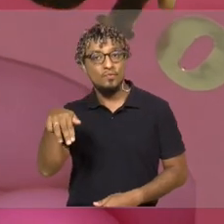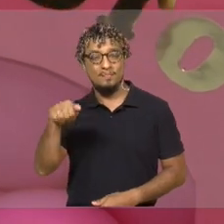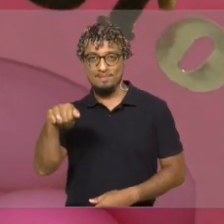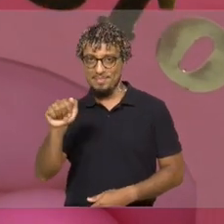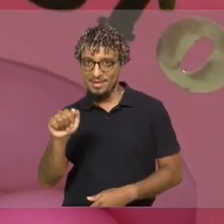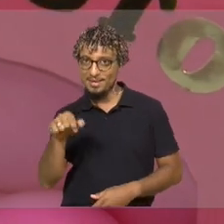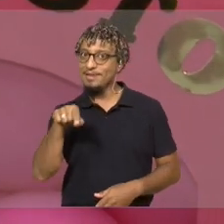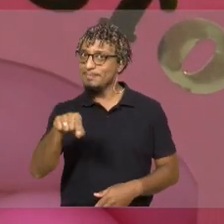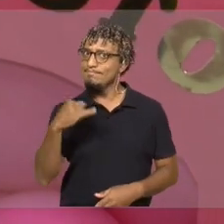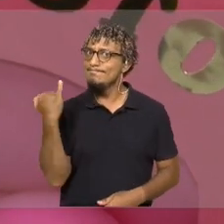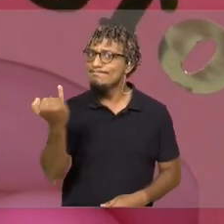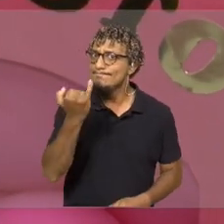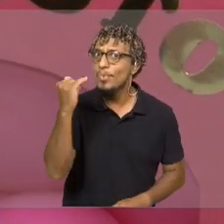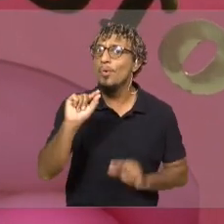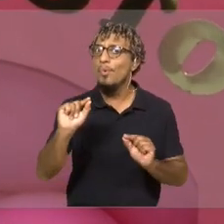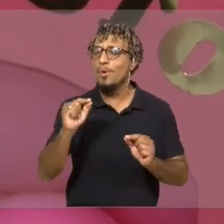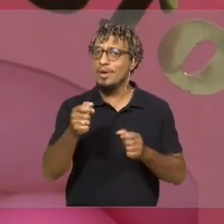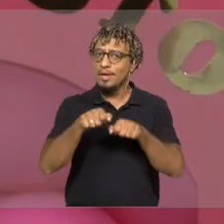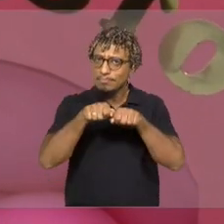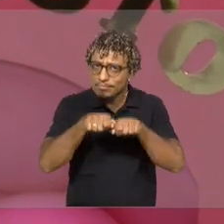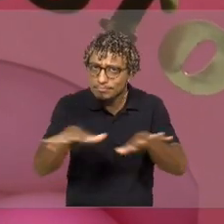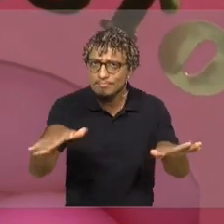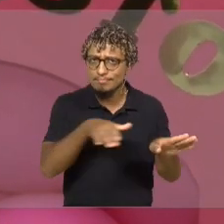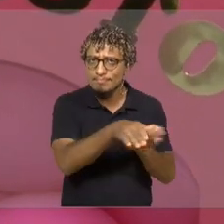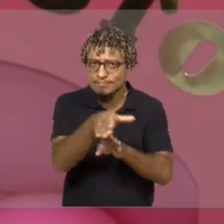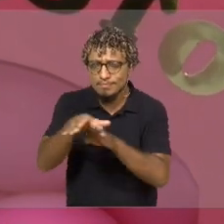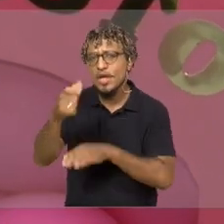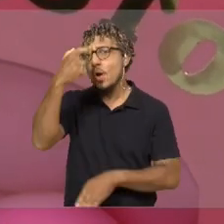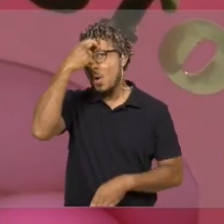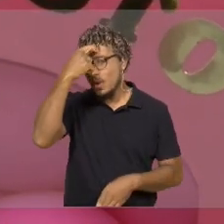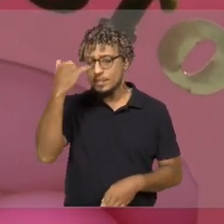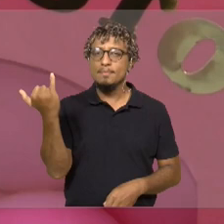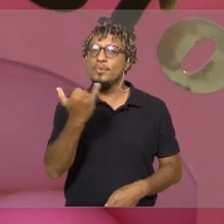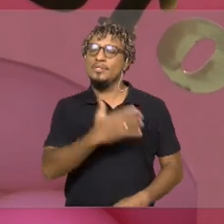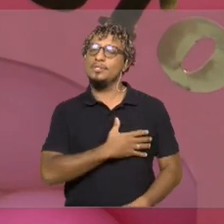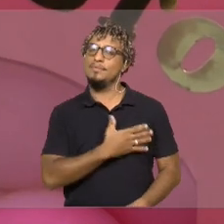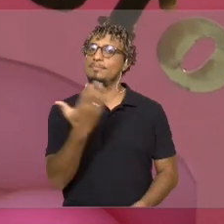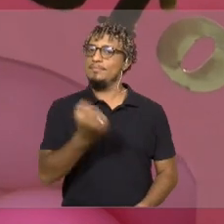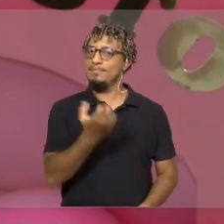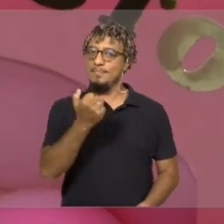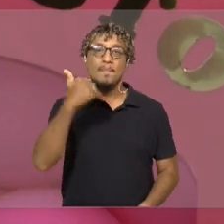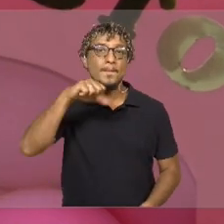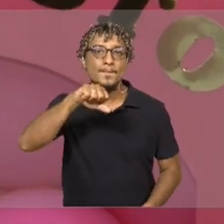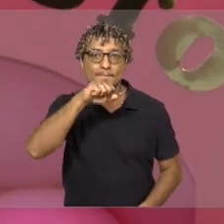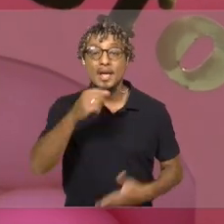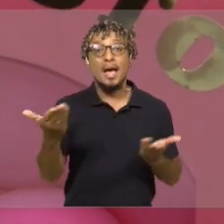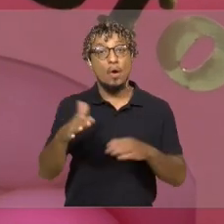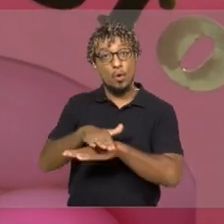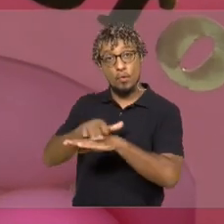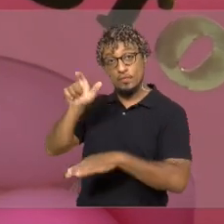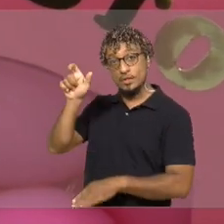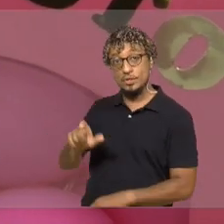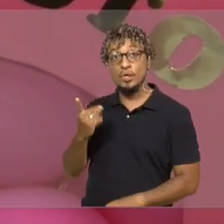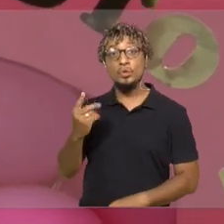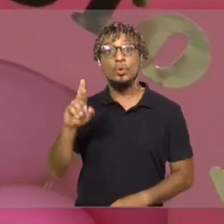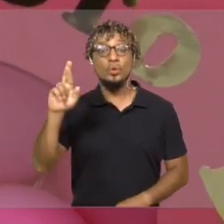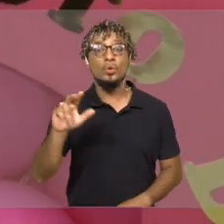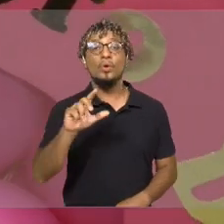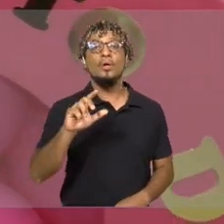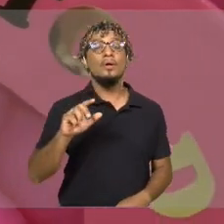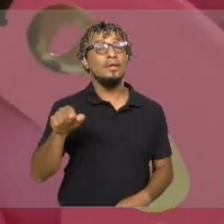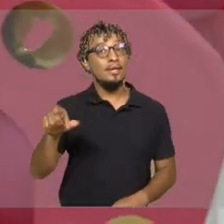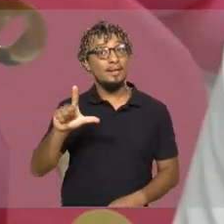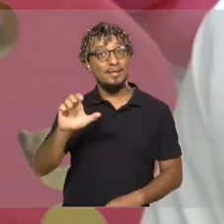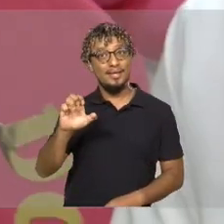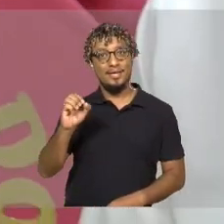destinadas à conscientização sobre a importância do aleitamento materno. Eu converso agora com o doutor Antônio Leonardo, ele é chefe da